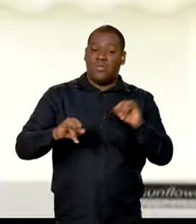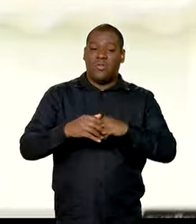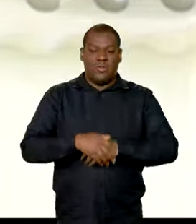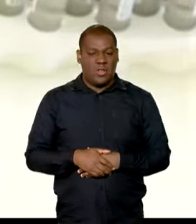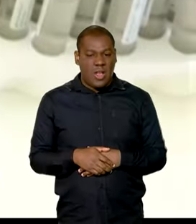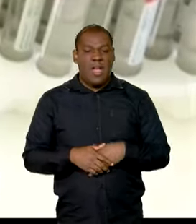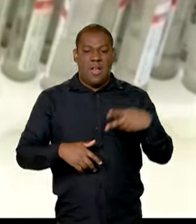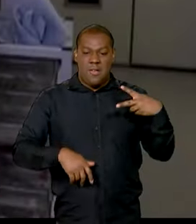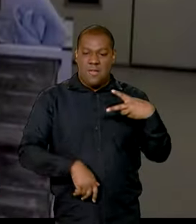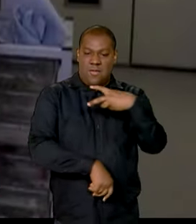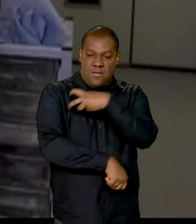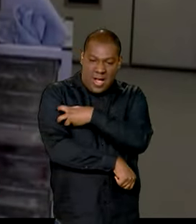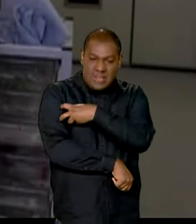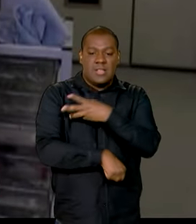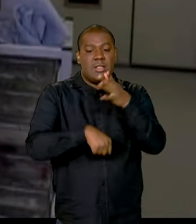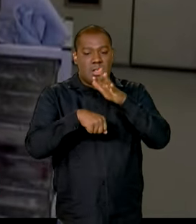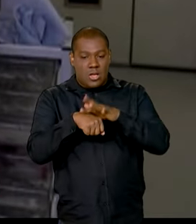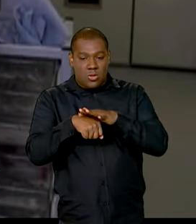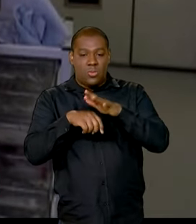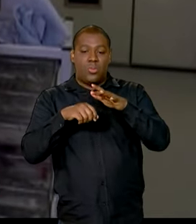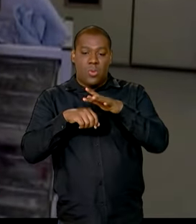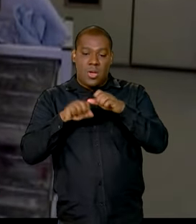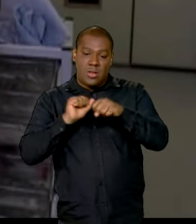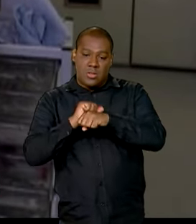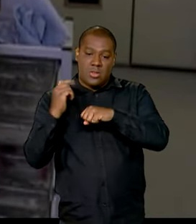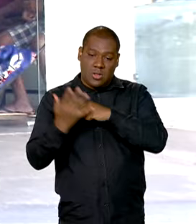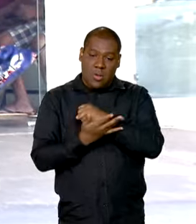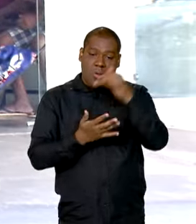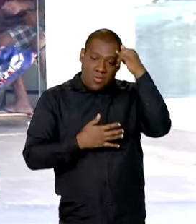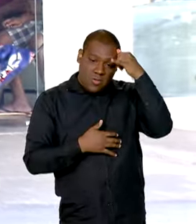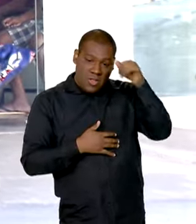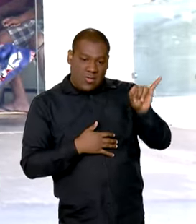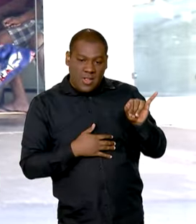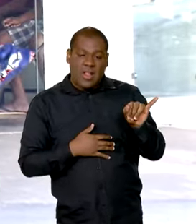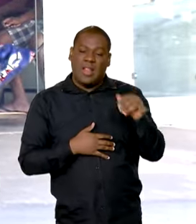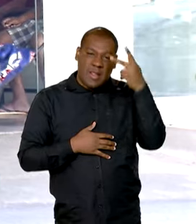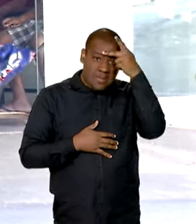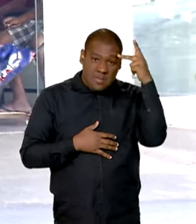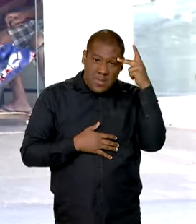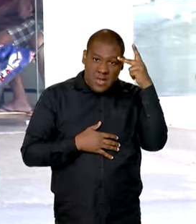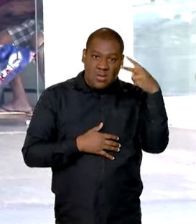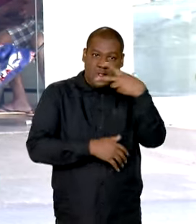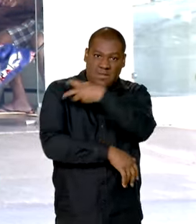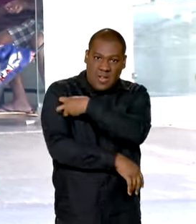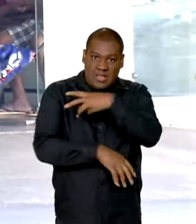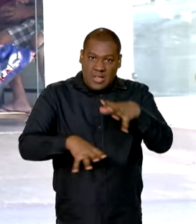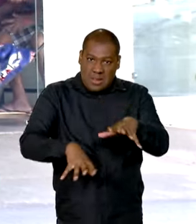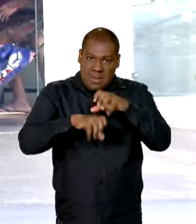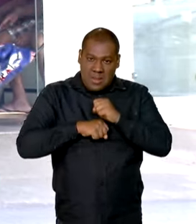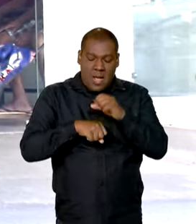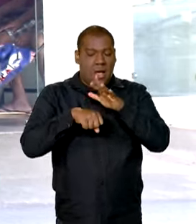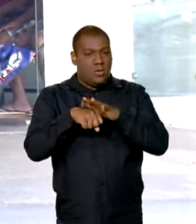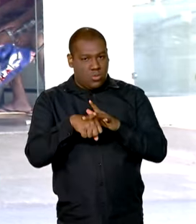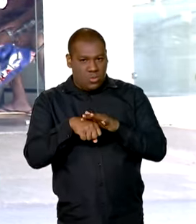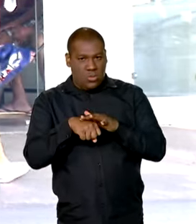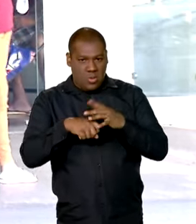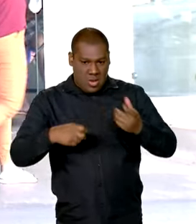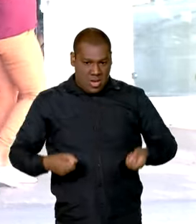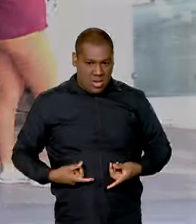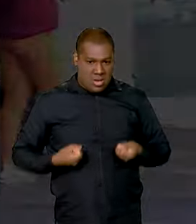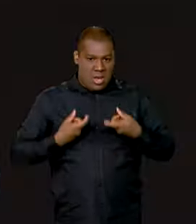de que as vacinas contra a Covid-19 causem câncer ou comprometam a saúde das pessoas nesse